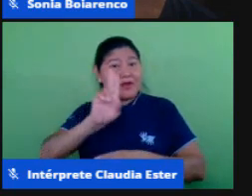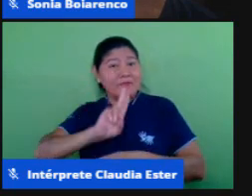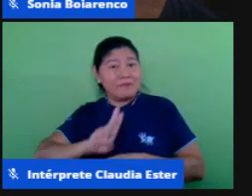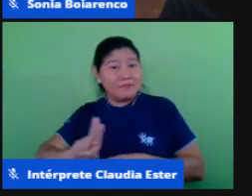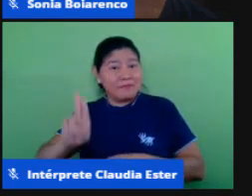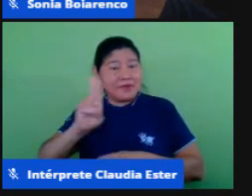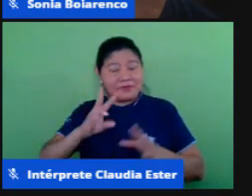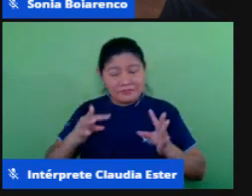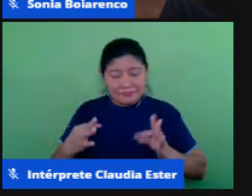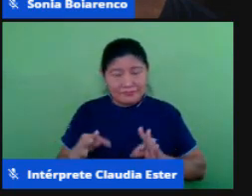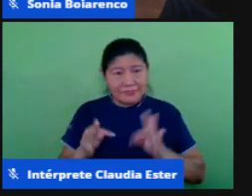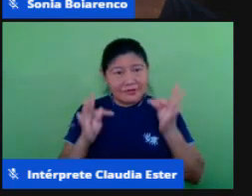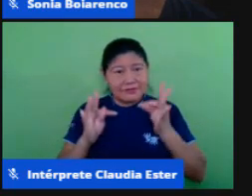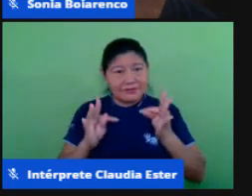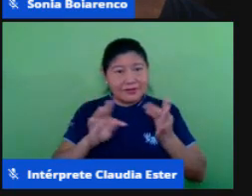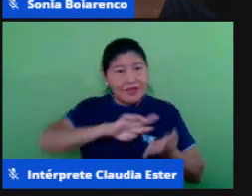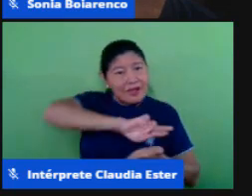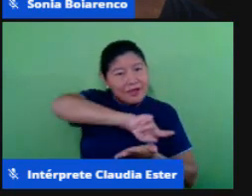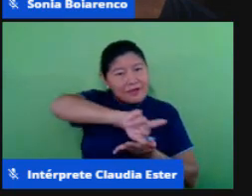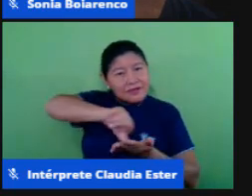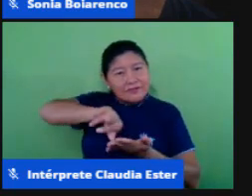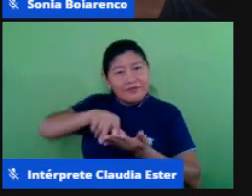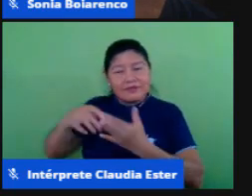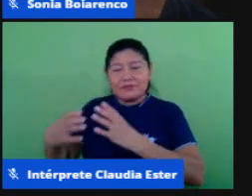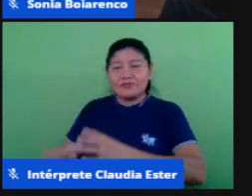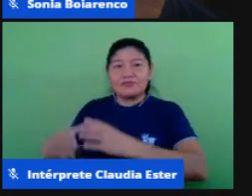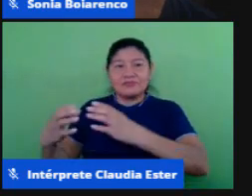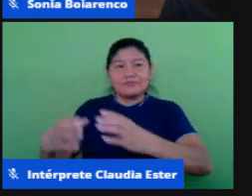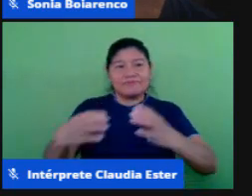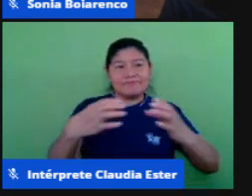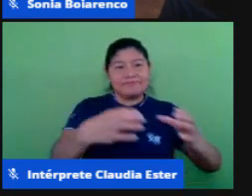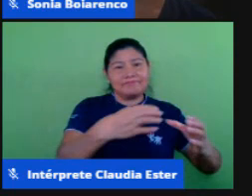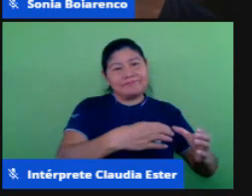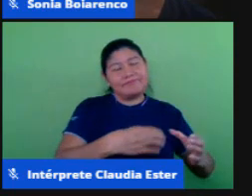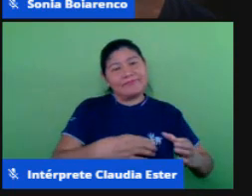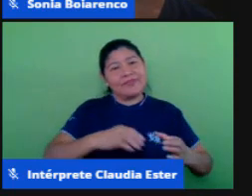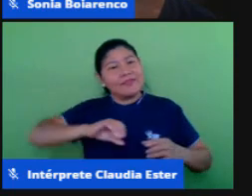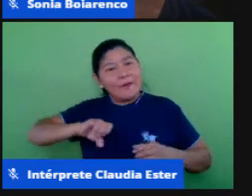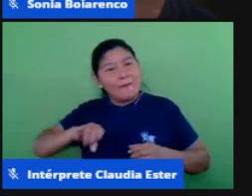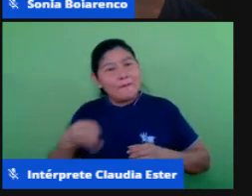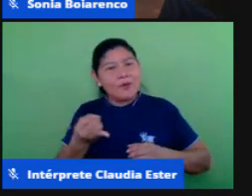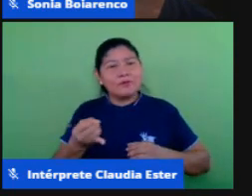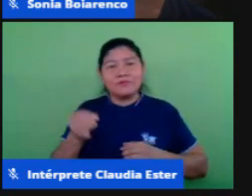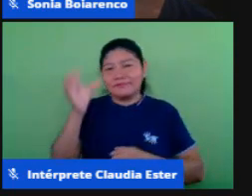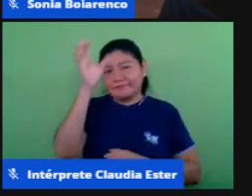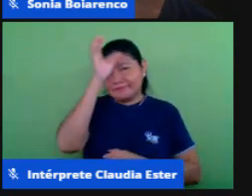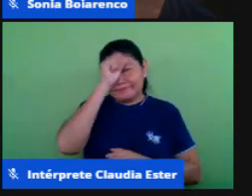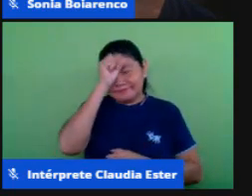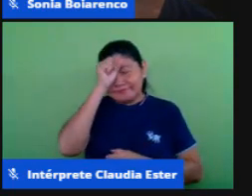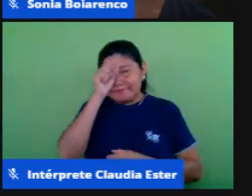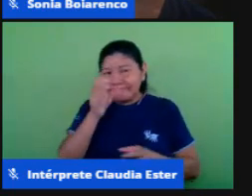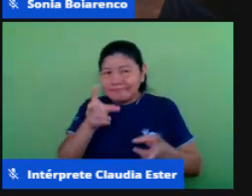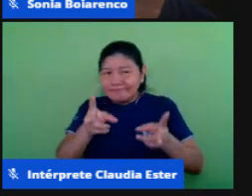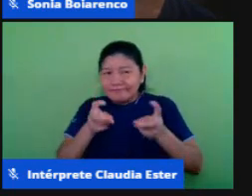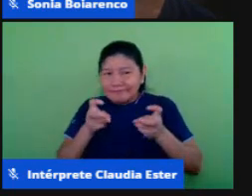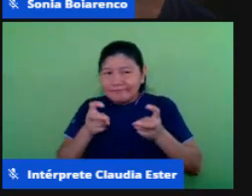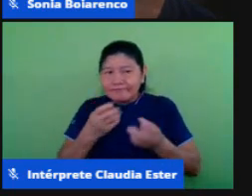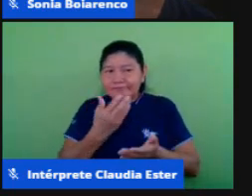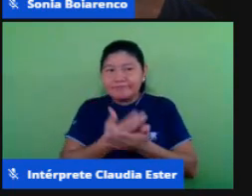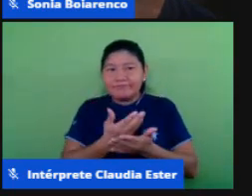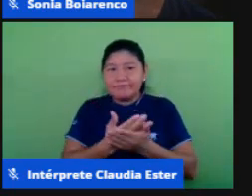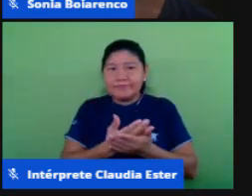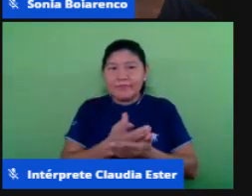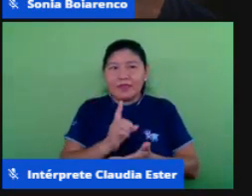em diversos espaços que me proporciona o processo de ensino aprendizagem não aquela aprendizagem da figura